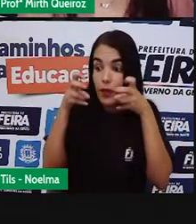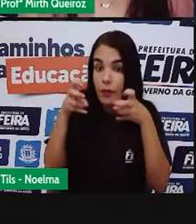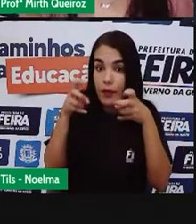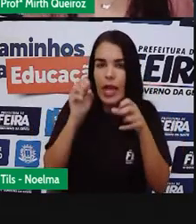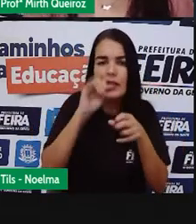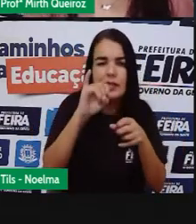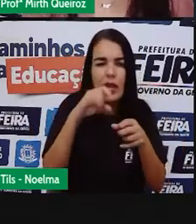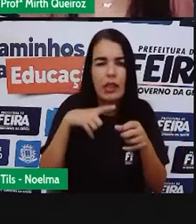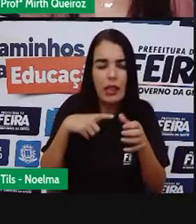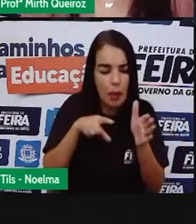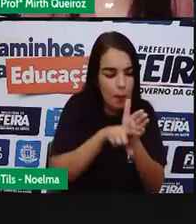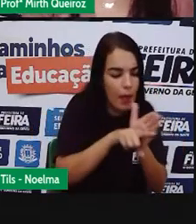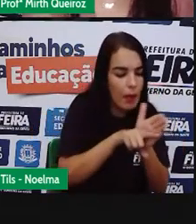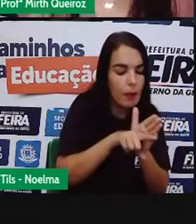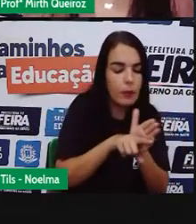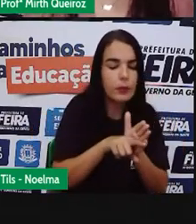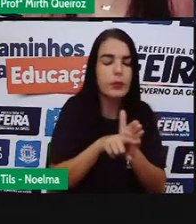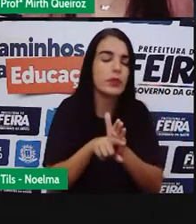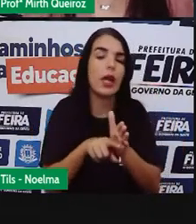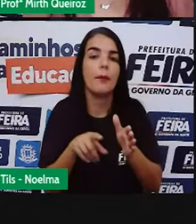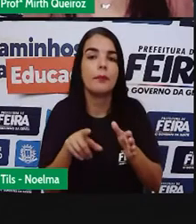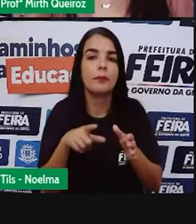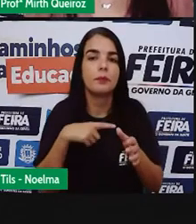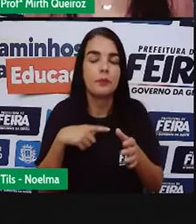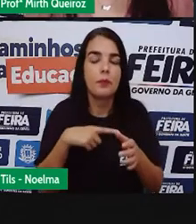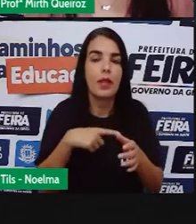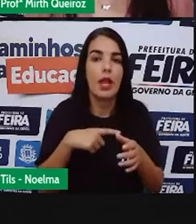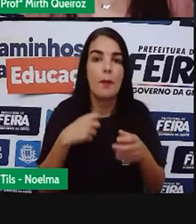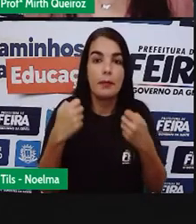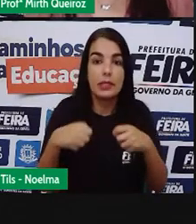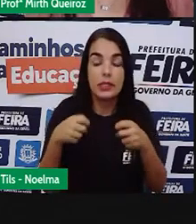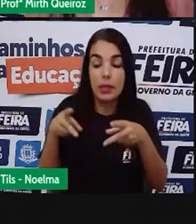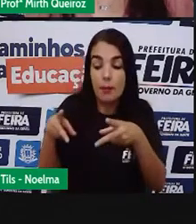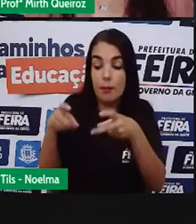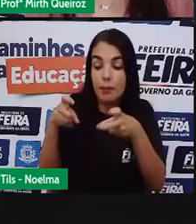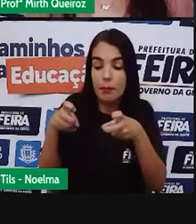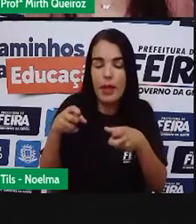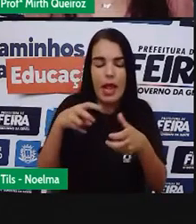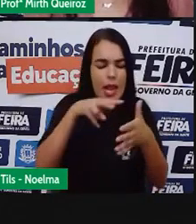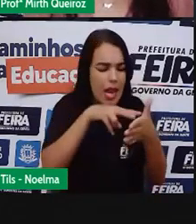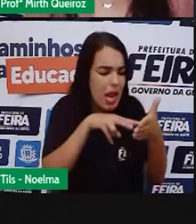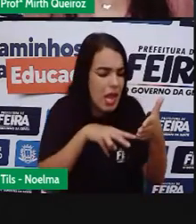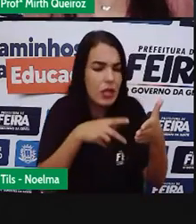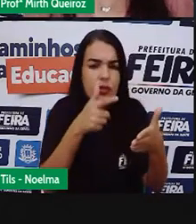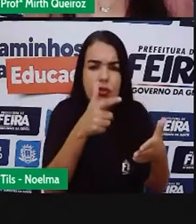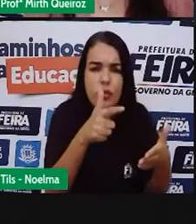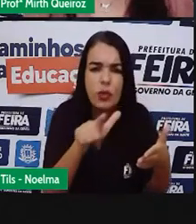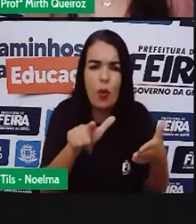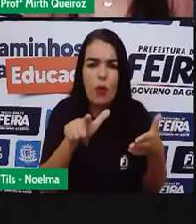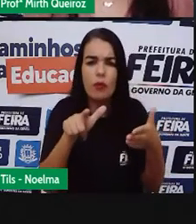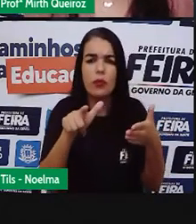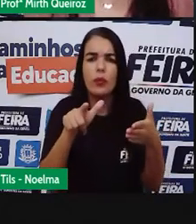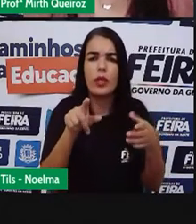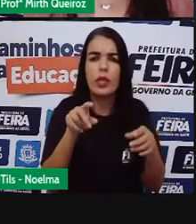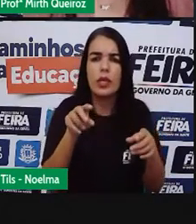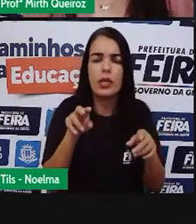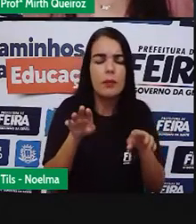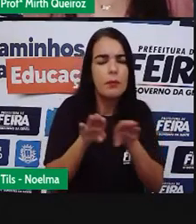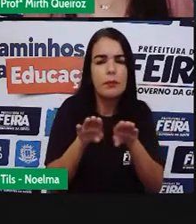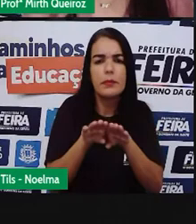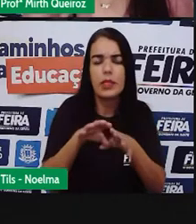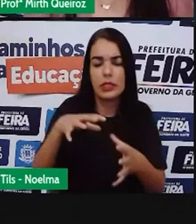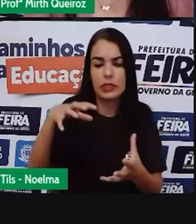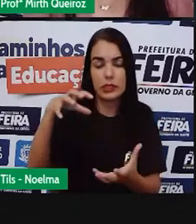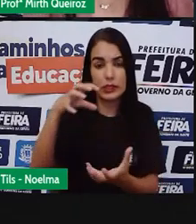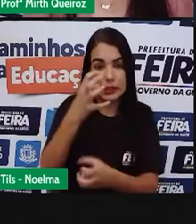questionamentos aí na área de ciências, histórias, geografia, na matemática, todas as